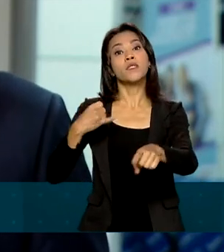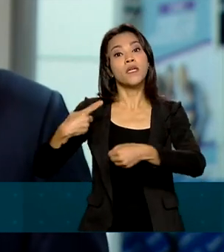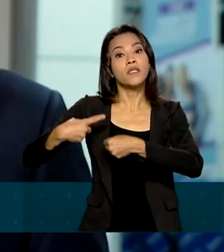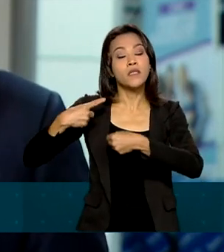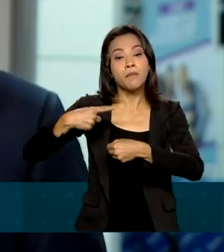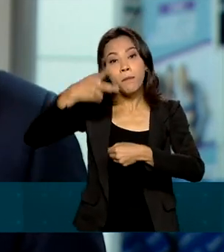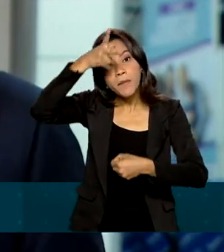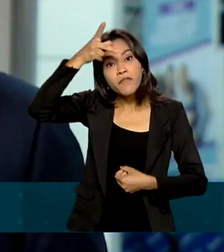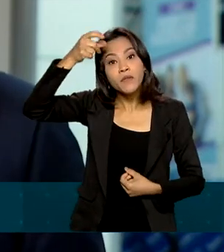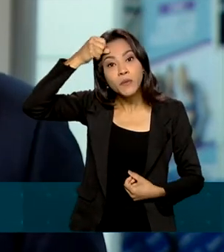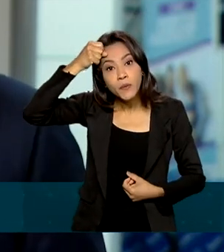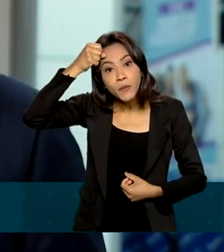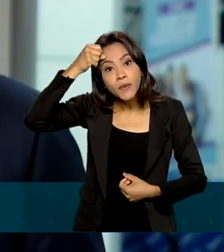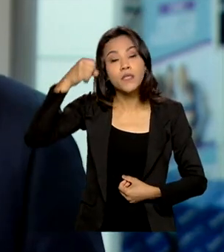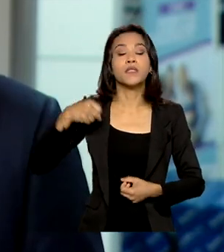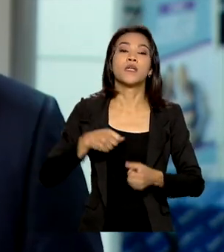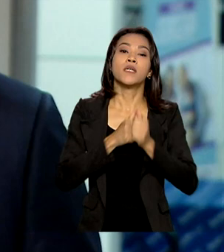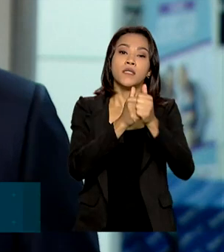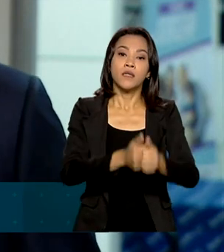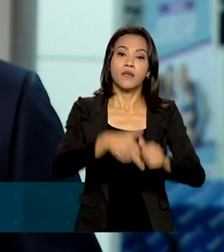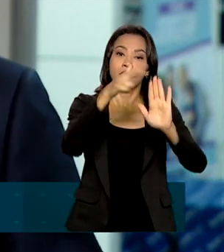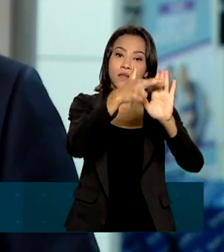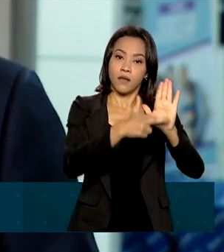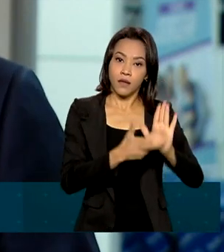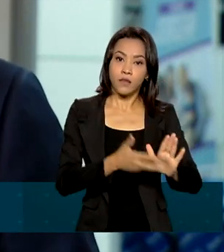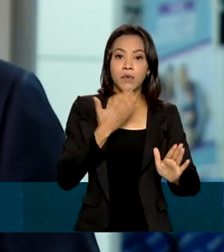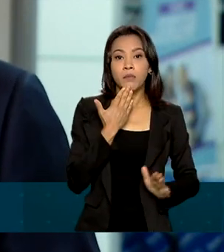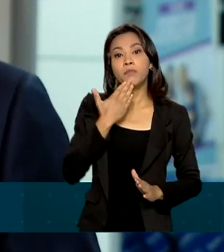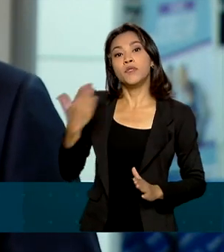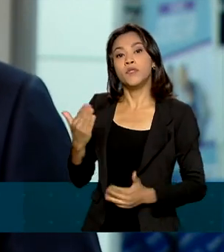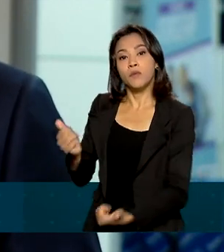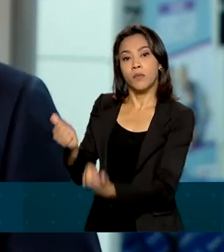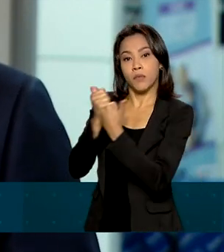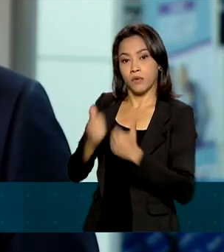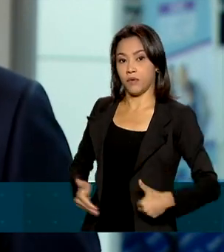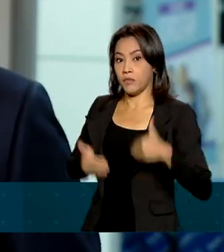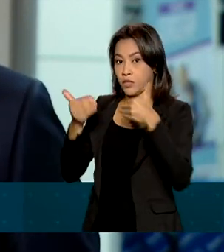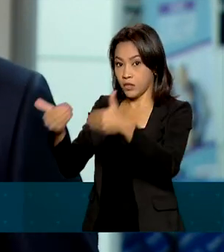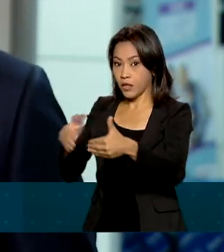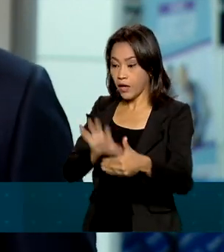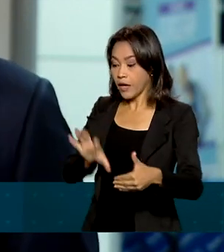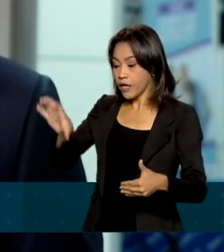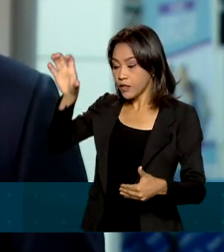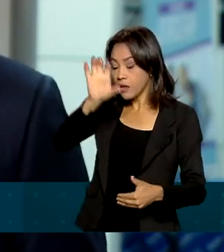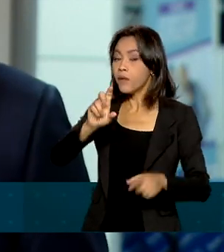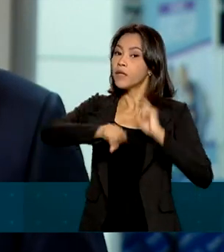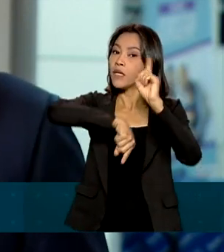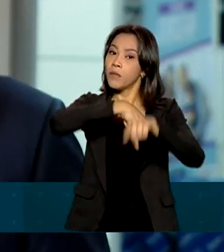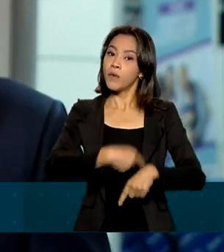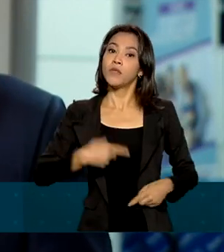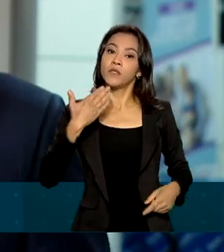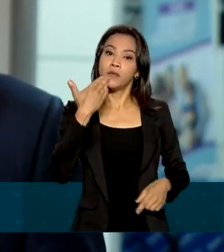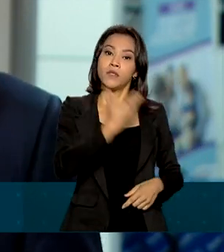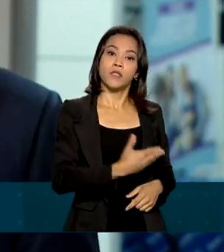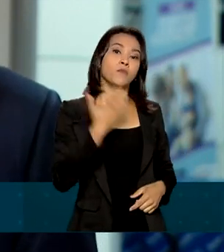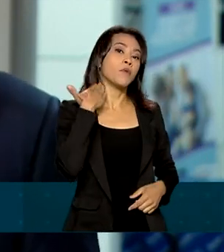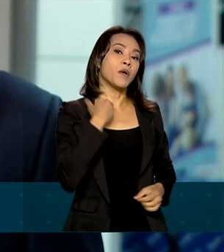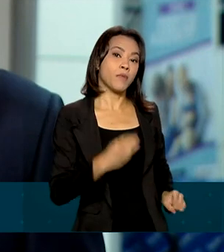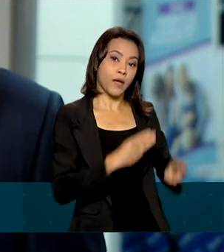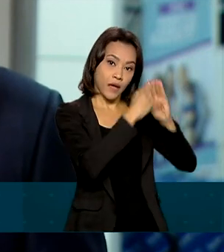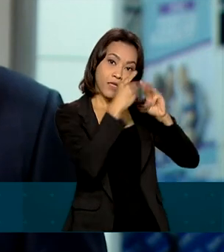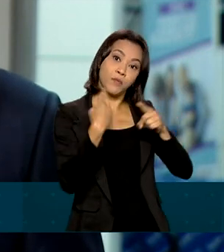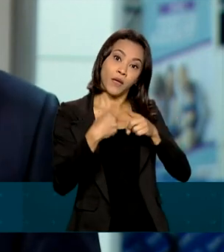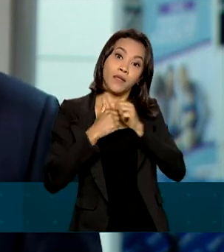de pedidos ao Ministério do Desenvolvimento Regional e depois à Caixa Econômica Federal. Porque é lei que a Caixa só